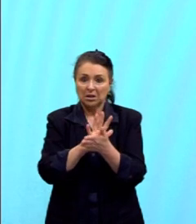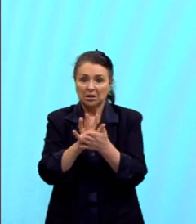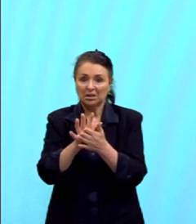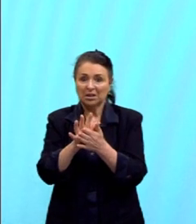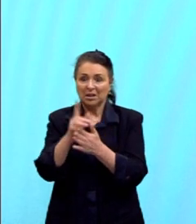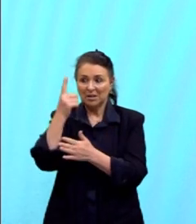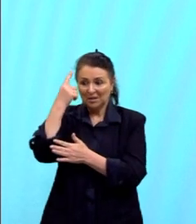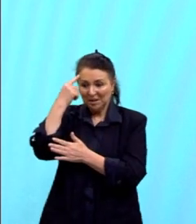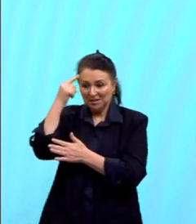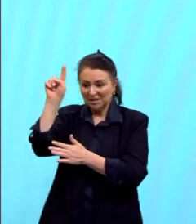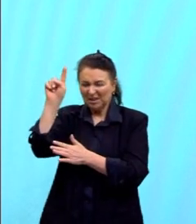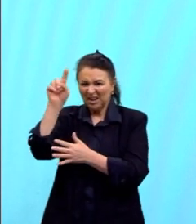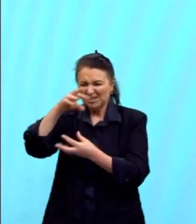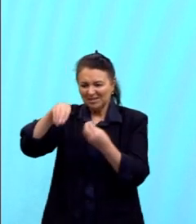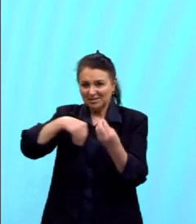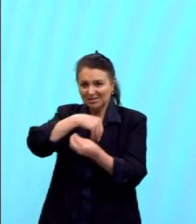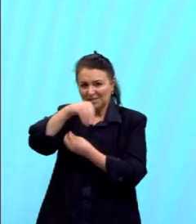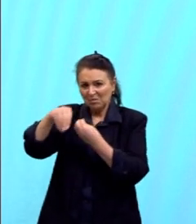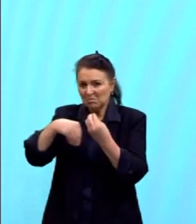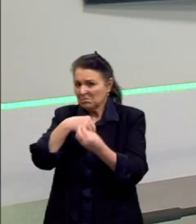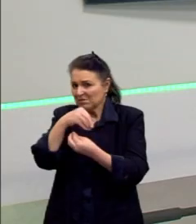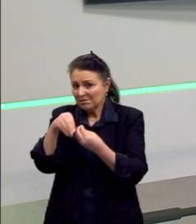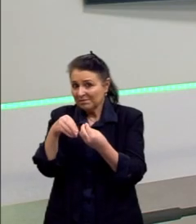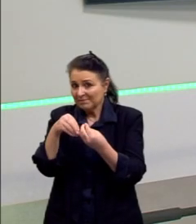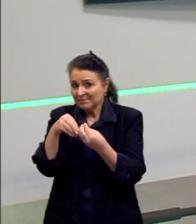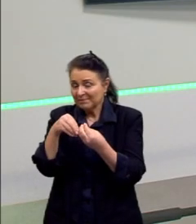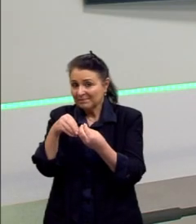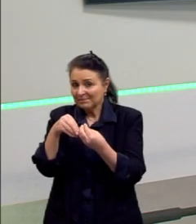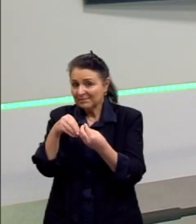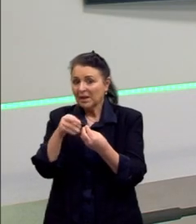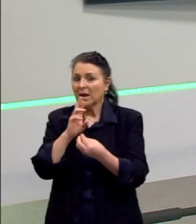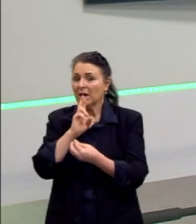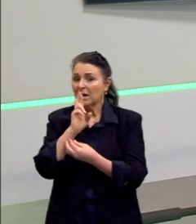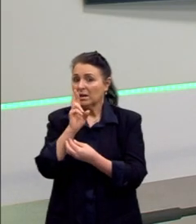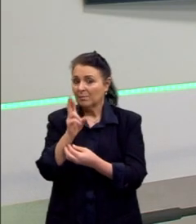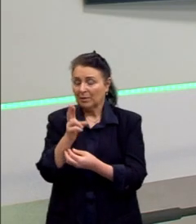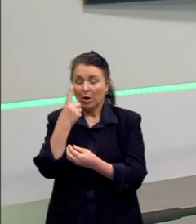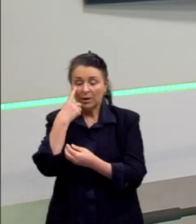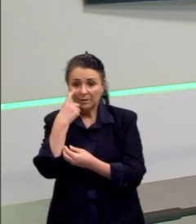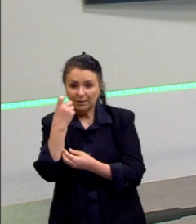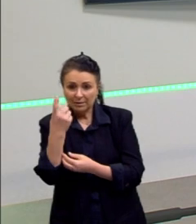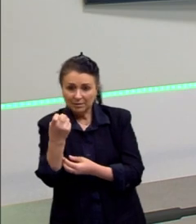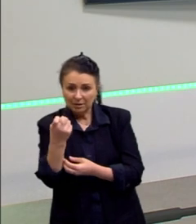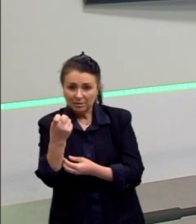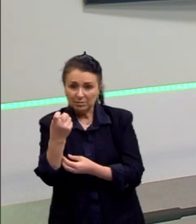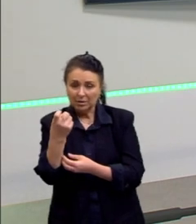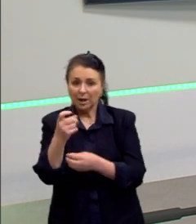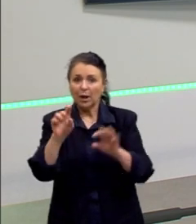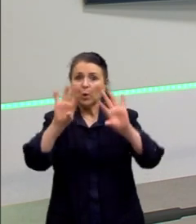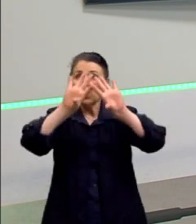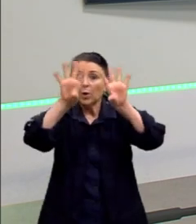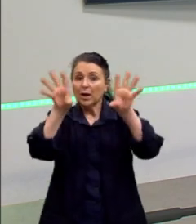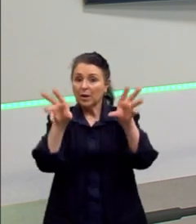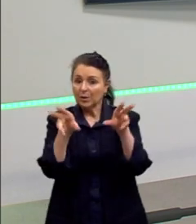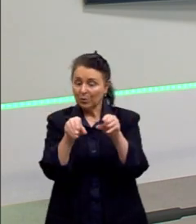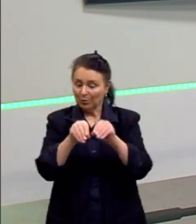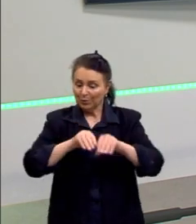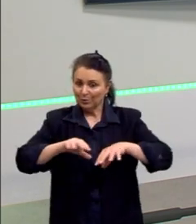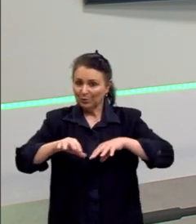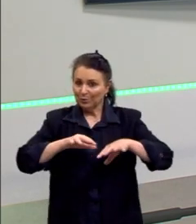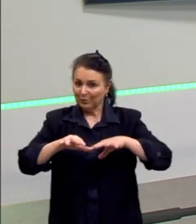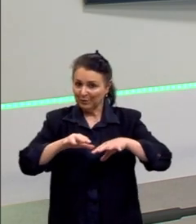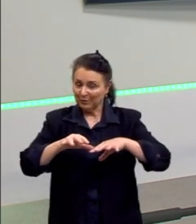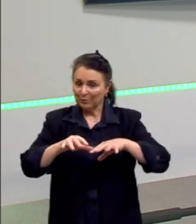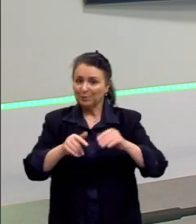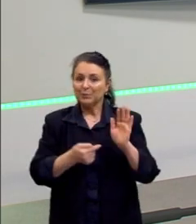ideias estão misturadas ao acaso. Olha só que interessante, essa questão traz um resuminho dos movimentos, nos